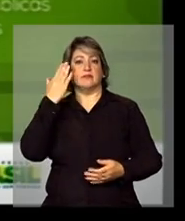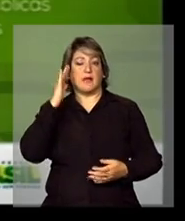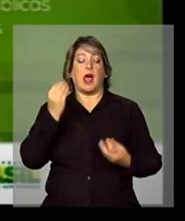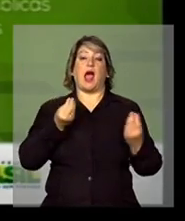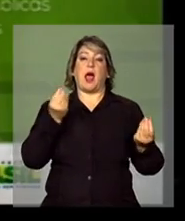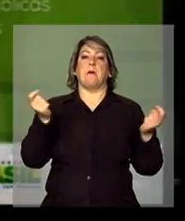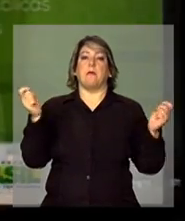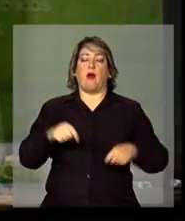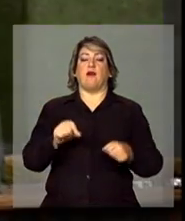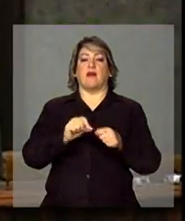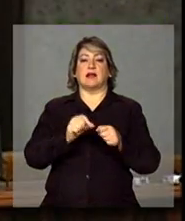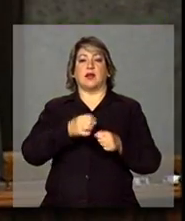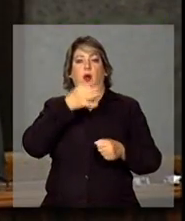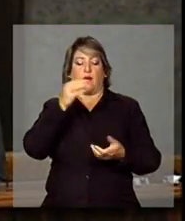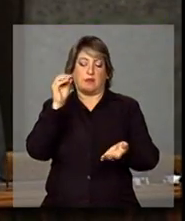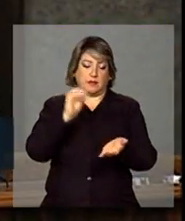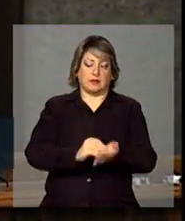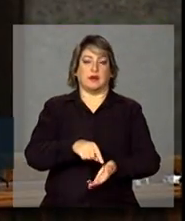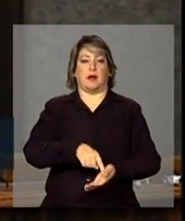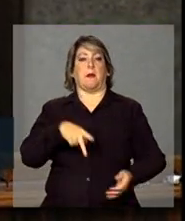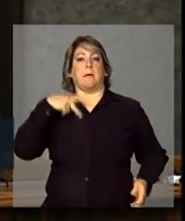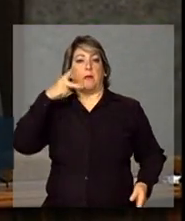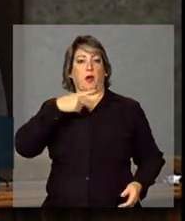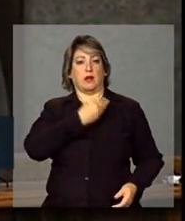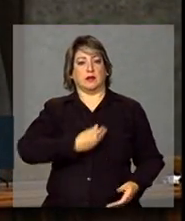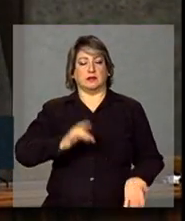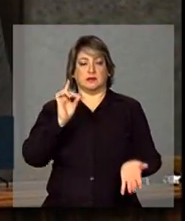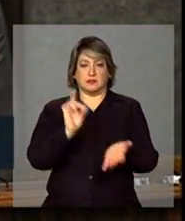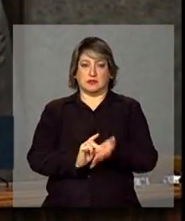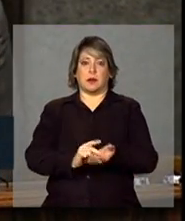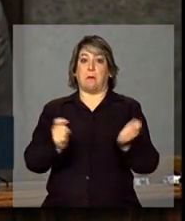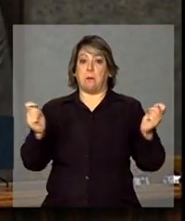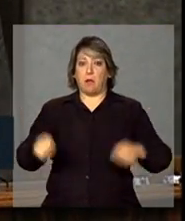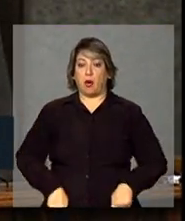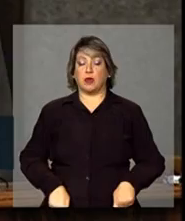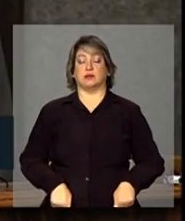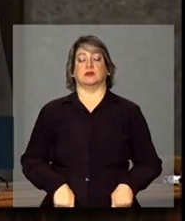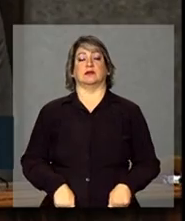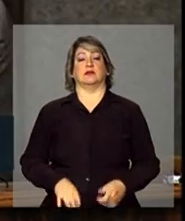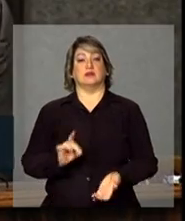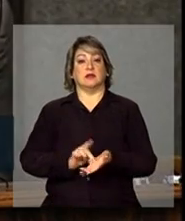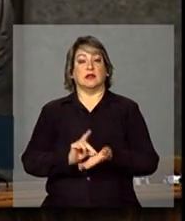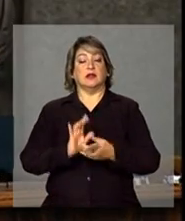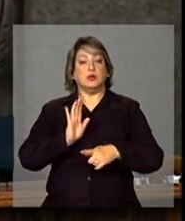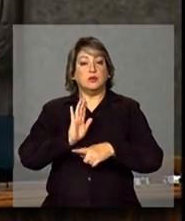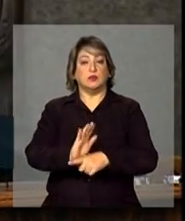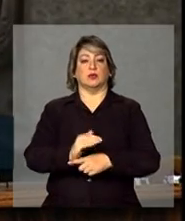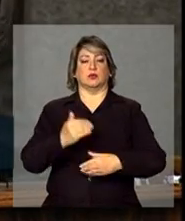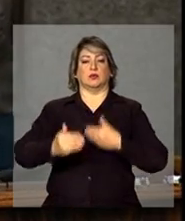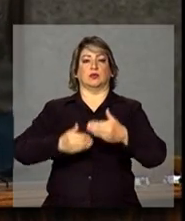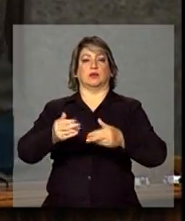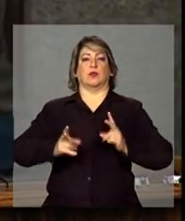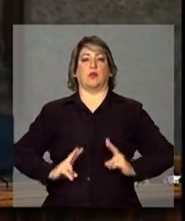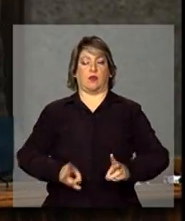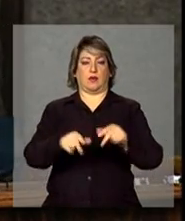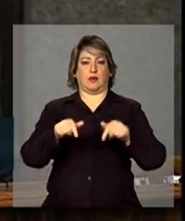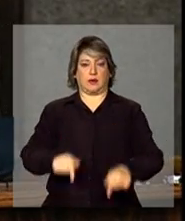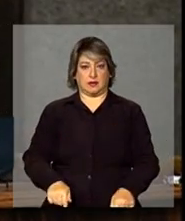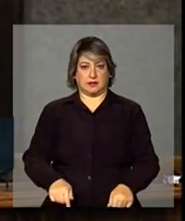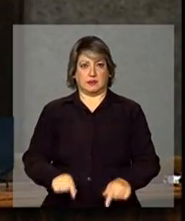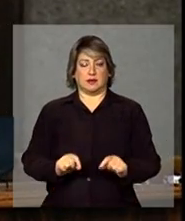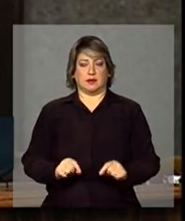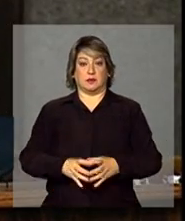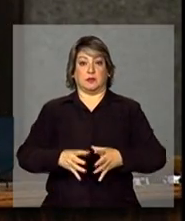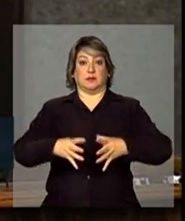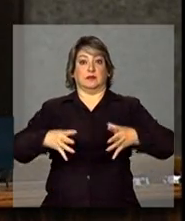políticas públicas efetivas que sejam realmente capazes de dar continuidade a esse processo de